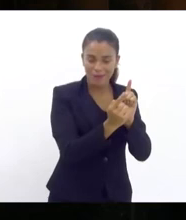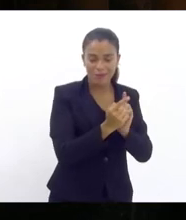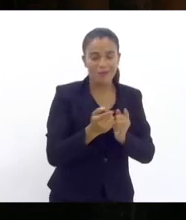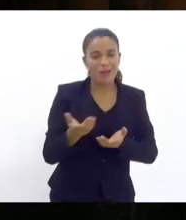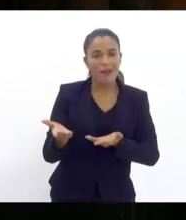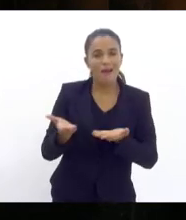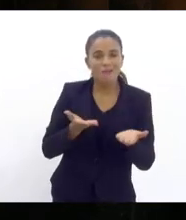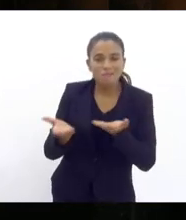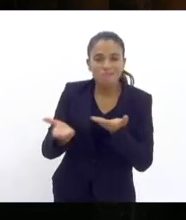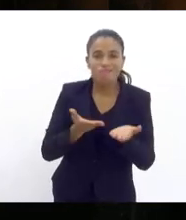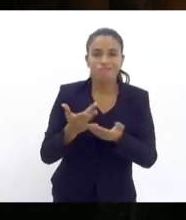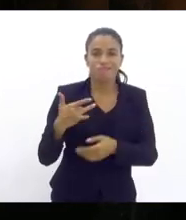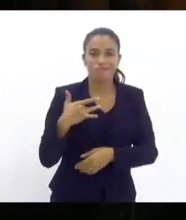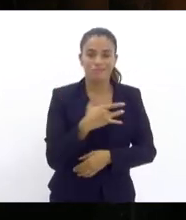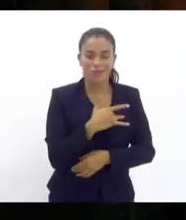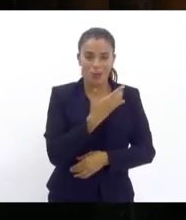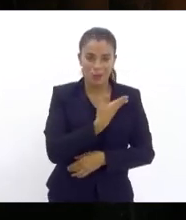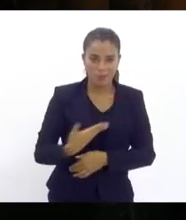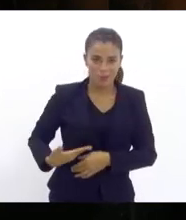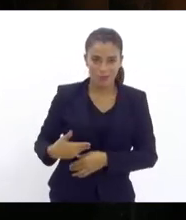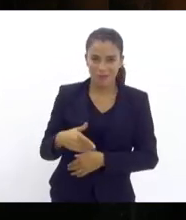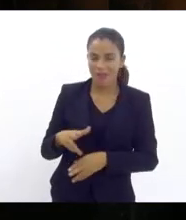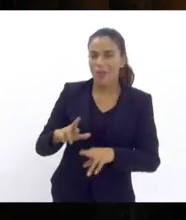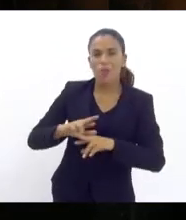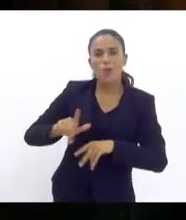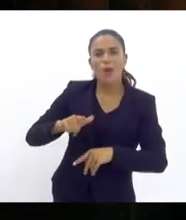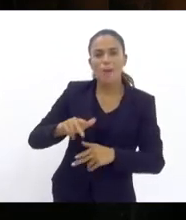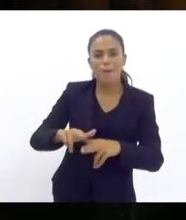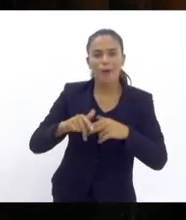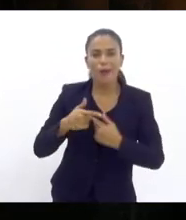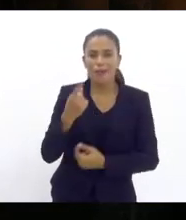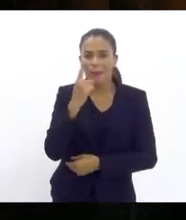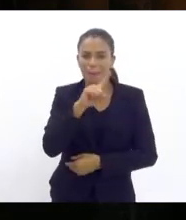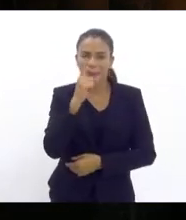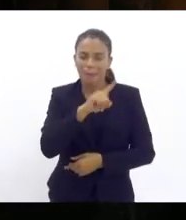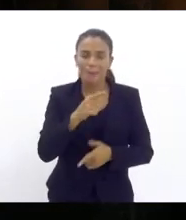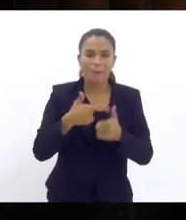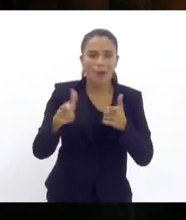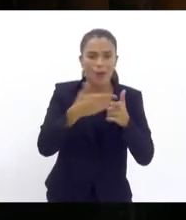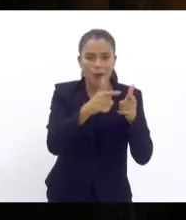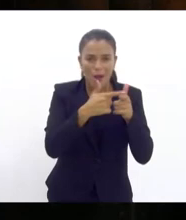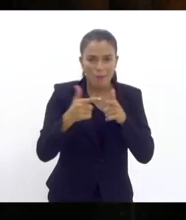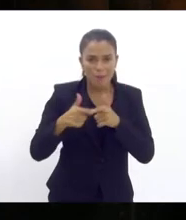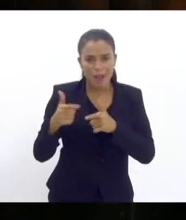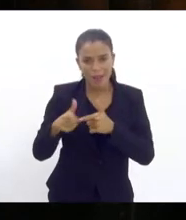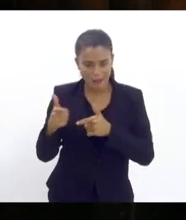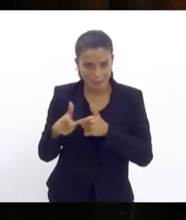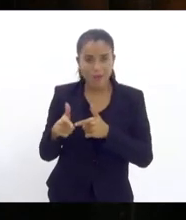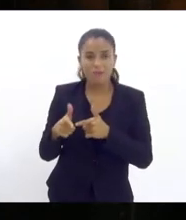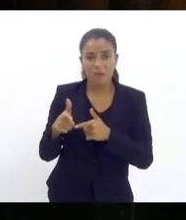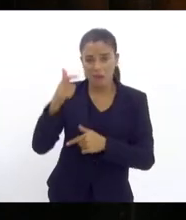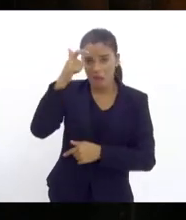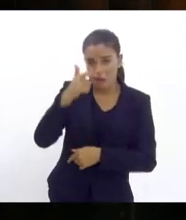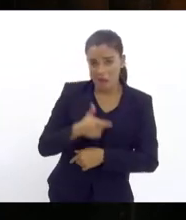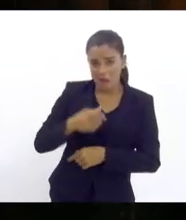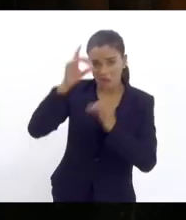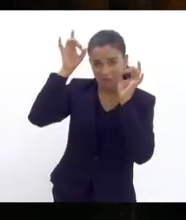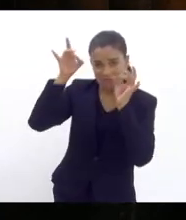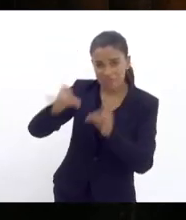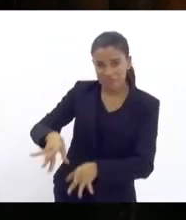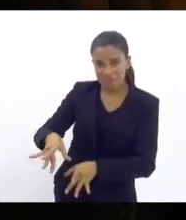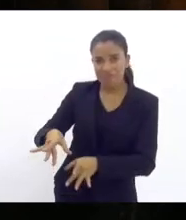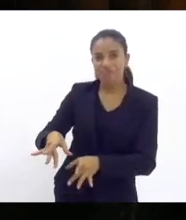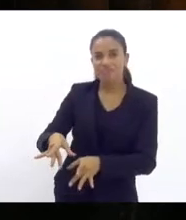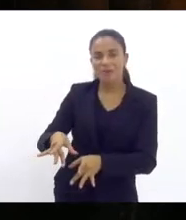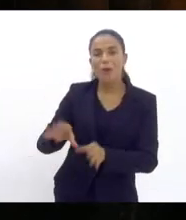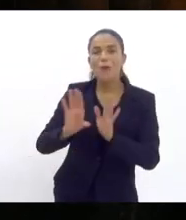então não é porque tem percalços pelo meio do caminho que você vai abandonar o